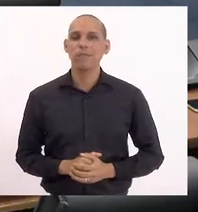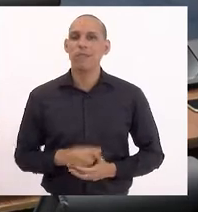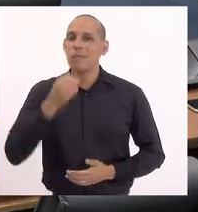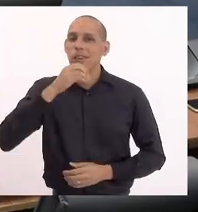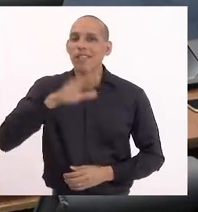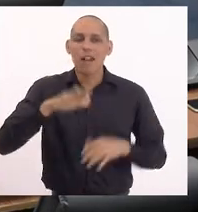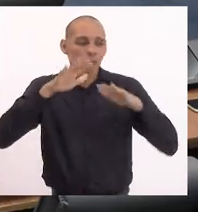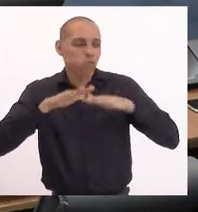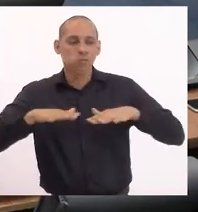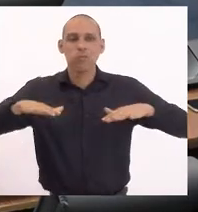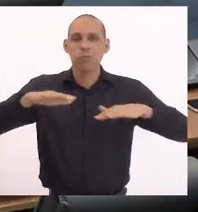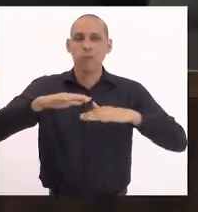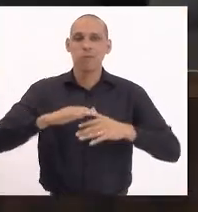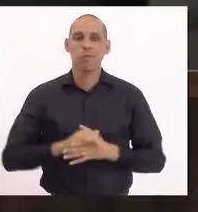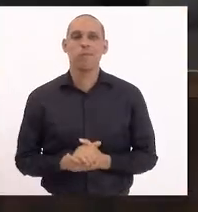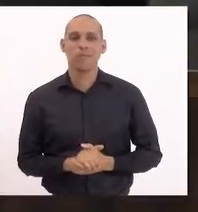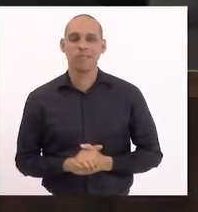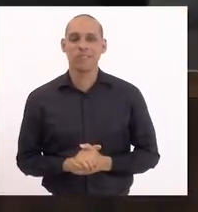a todas e todos.